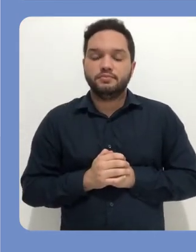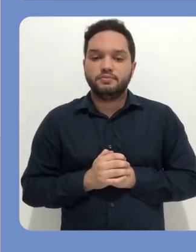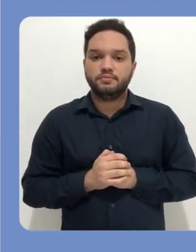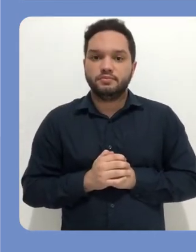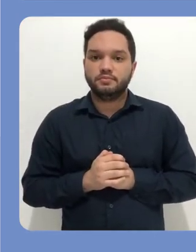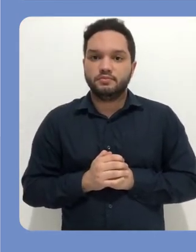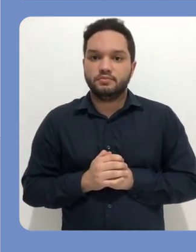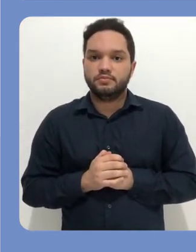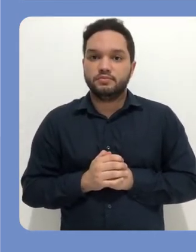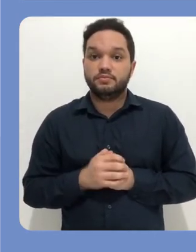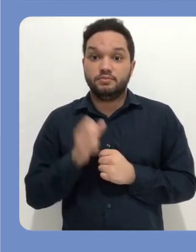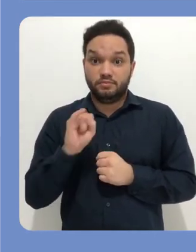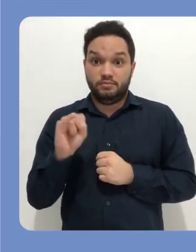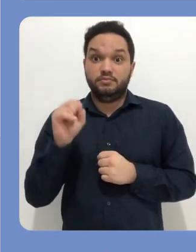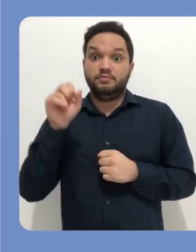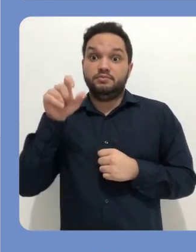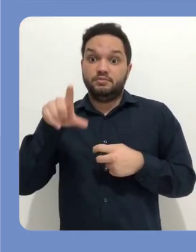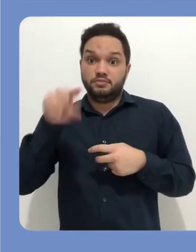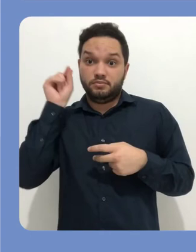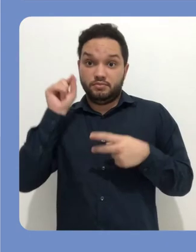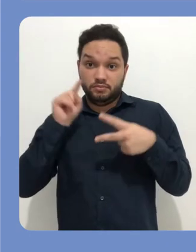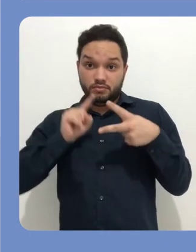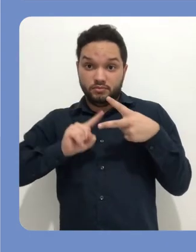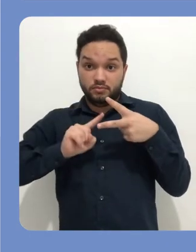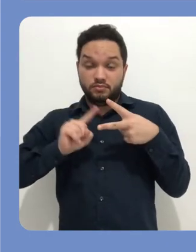ou que ficam de fora da sua atividade.